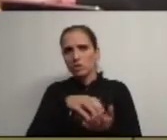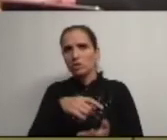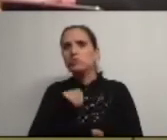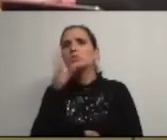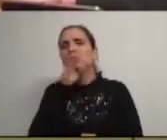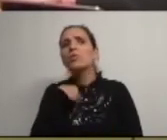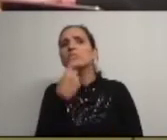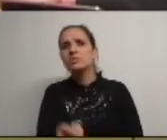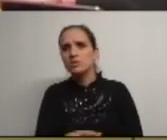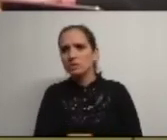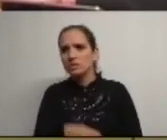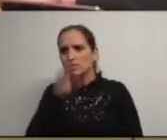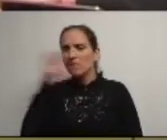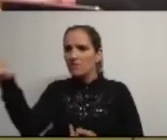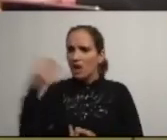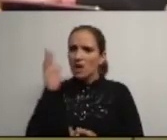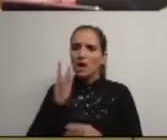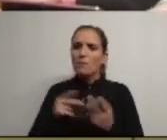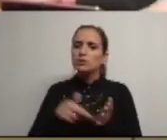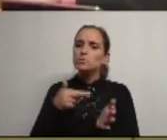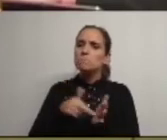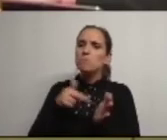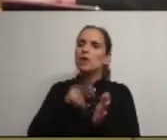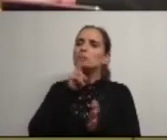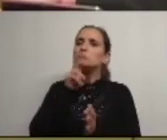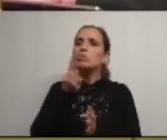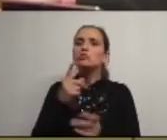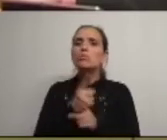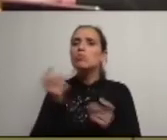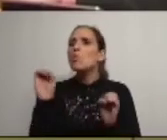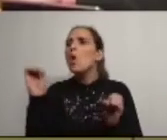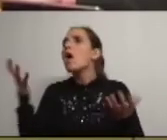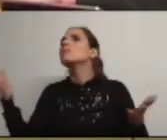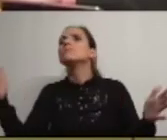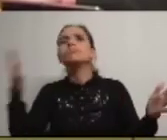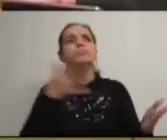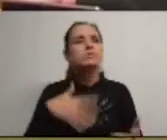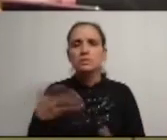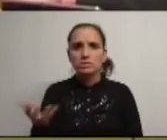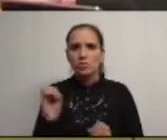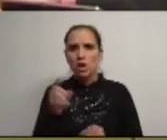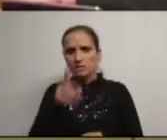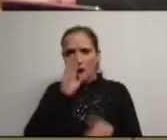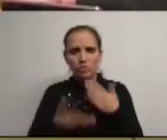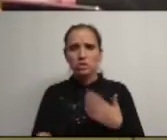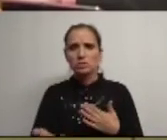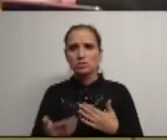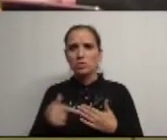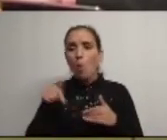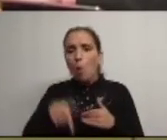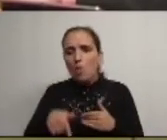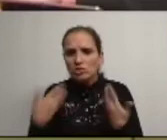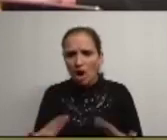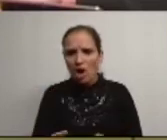isso Ok? Que se dirigem a nós à espera de termos resposta porque não encontram resposta Isto acontece hoje